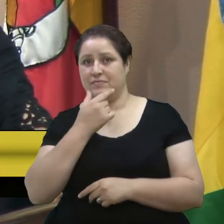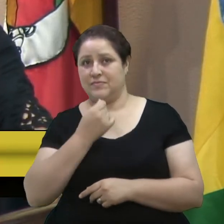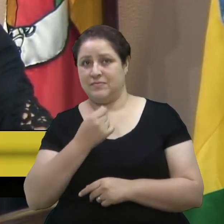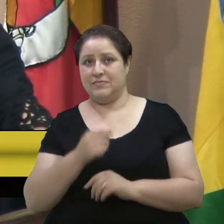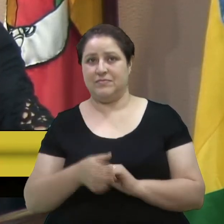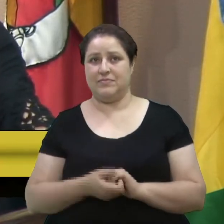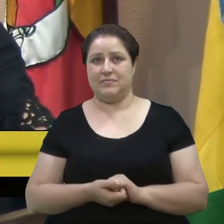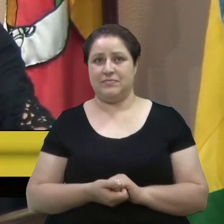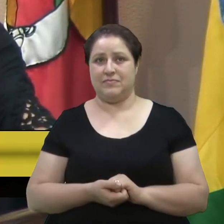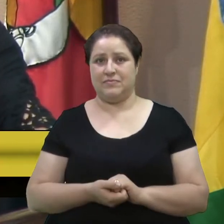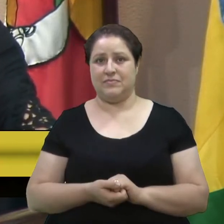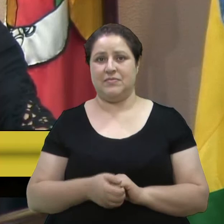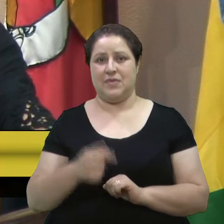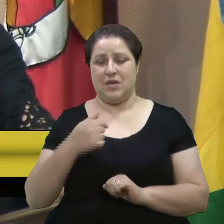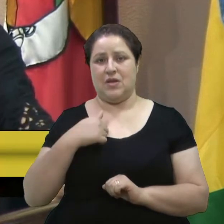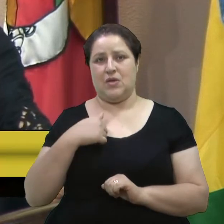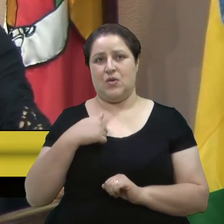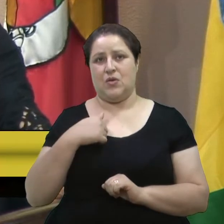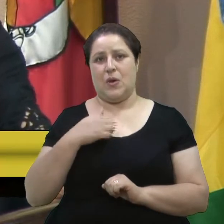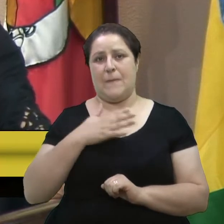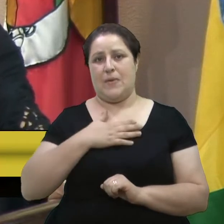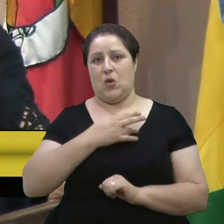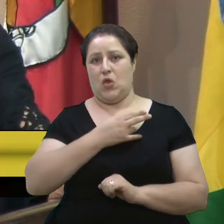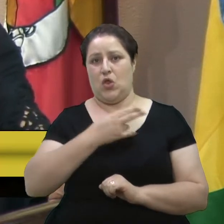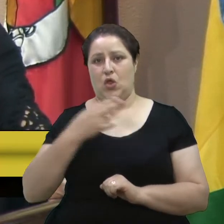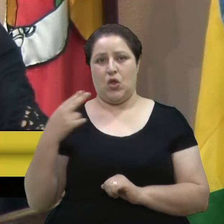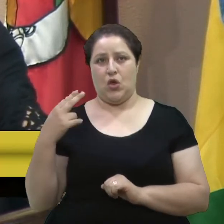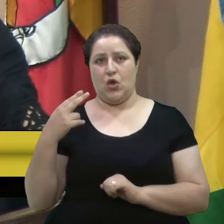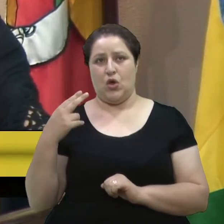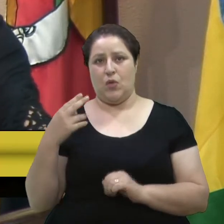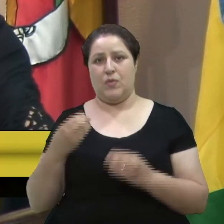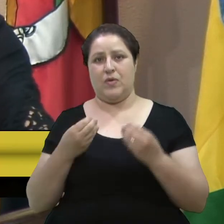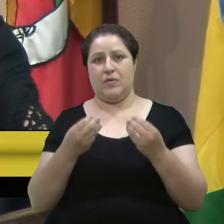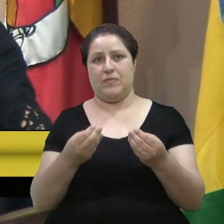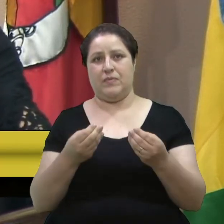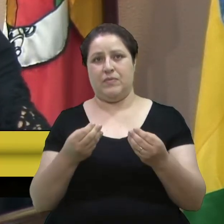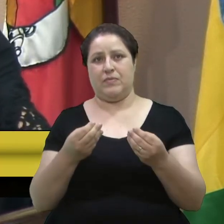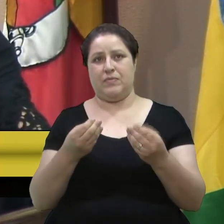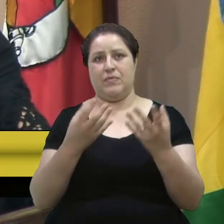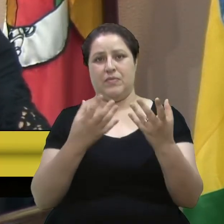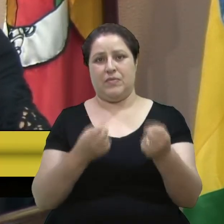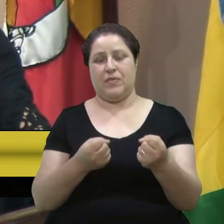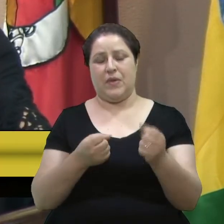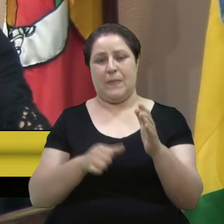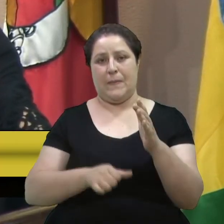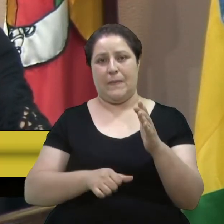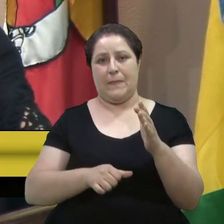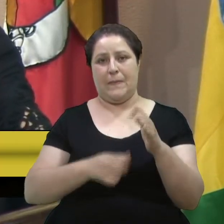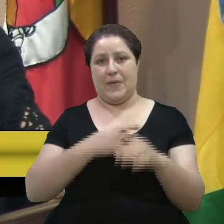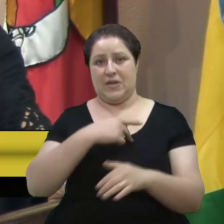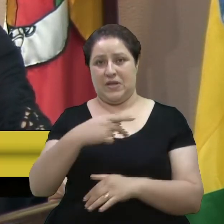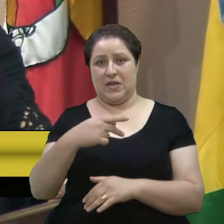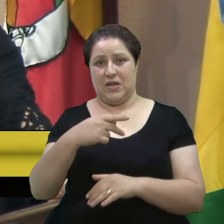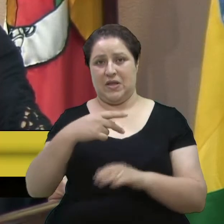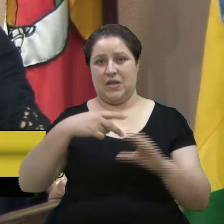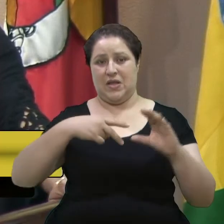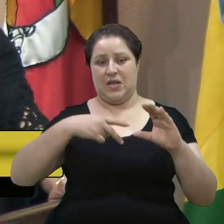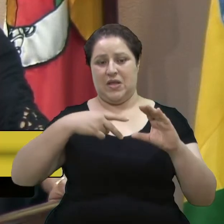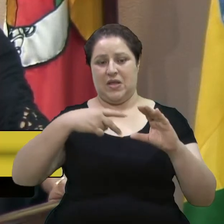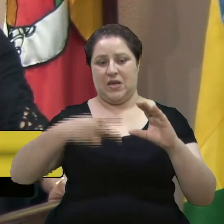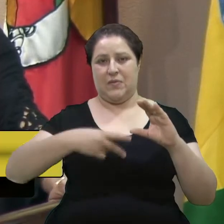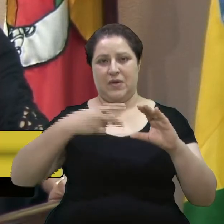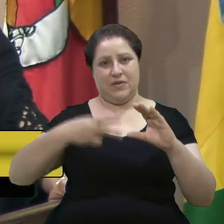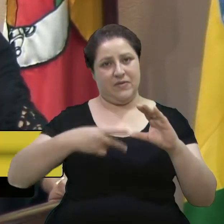que colocarei o meu nome para disputar a presidência da Câmara de Vereadores.